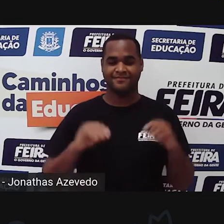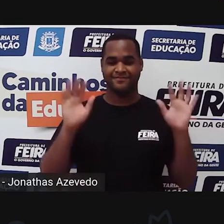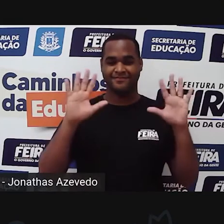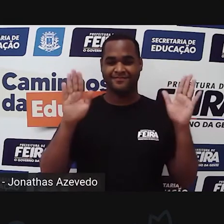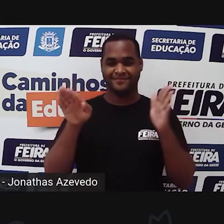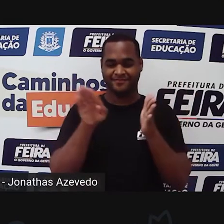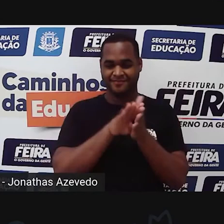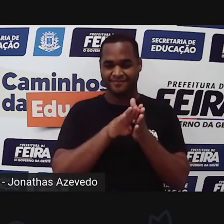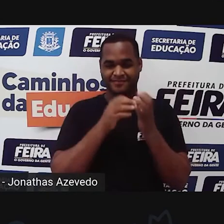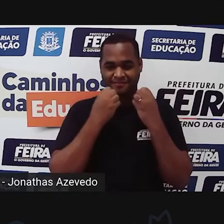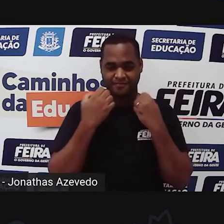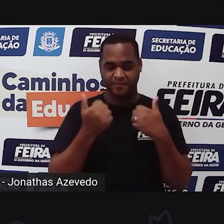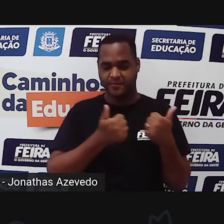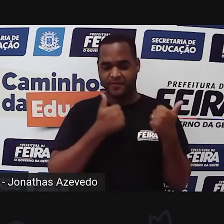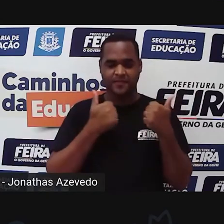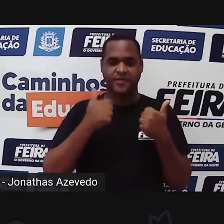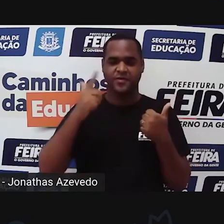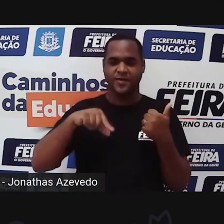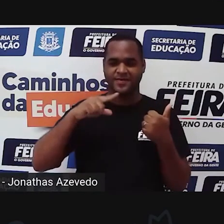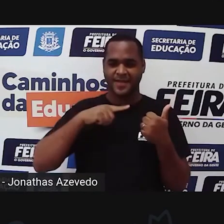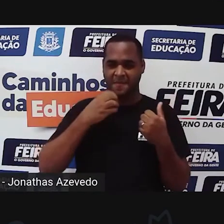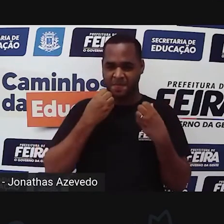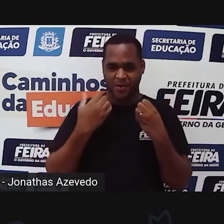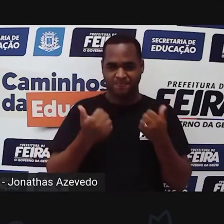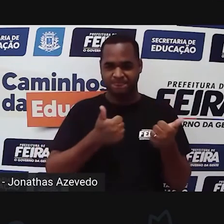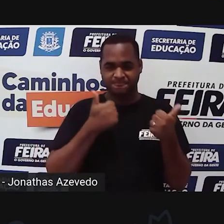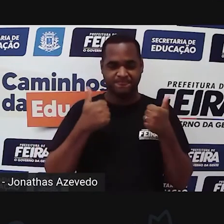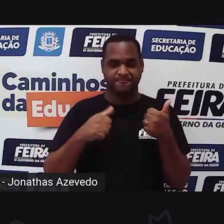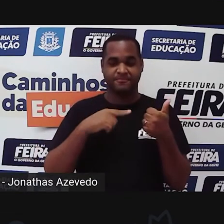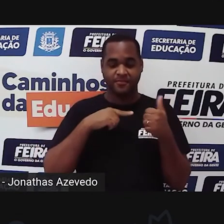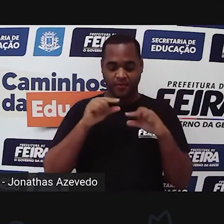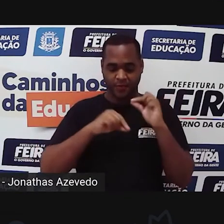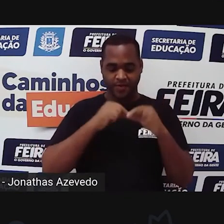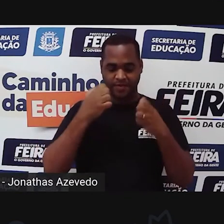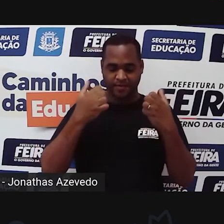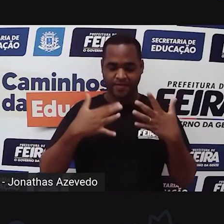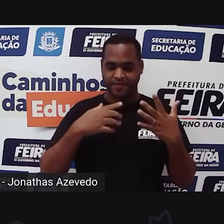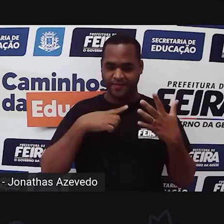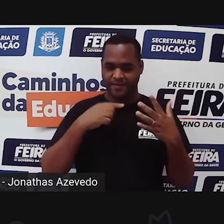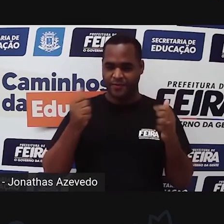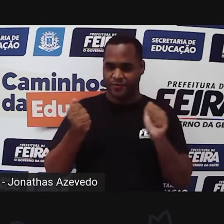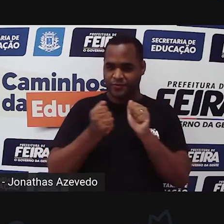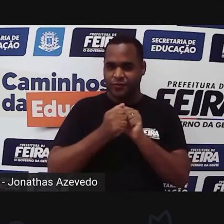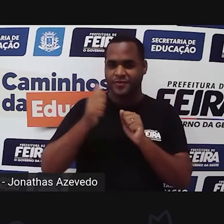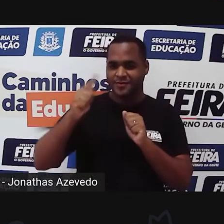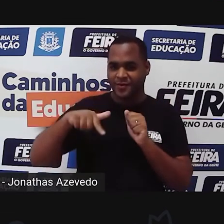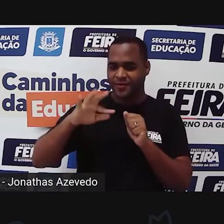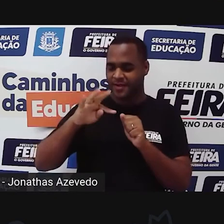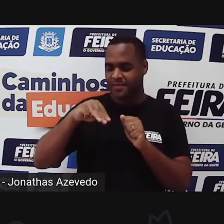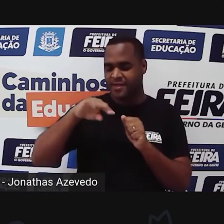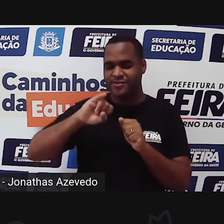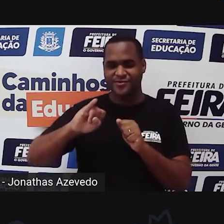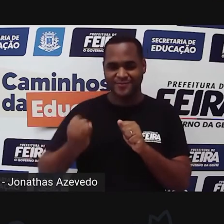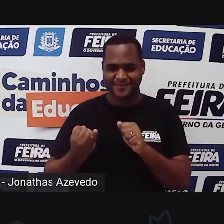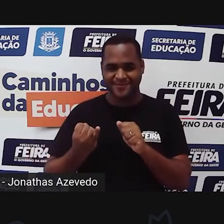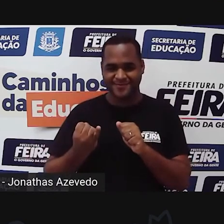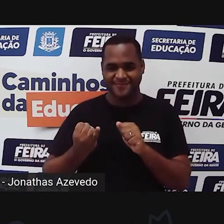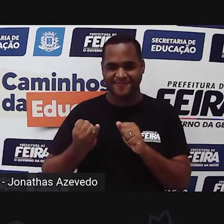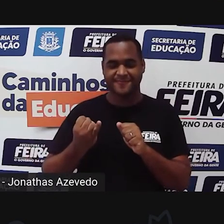Chegamos! Olha nós aqui mais uma vez, é isso aí, tamo junto, hein? De novo, que bom!